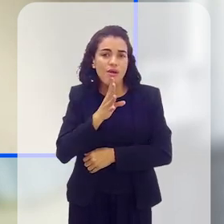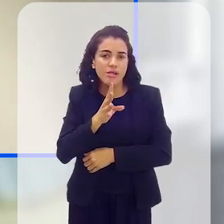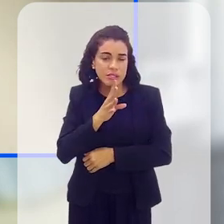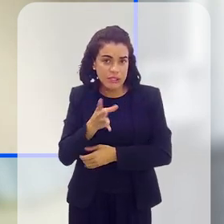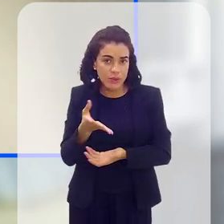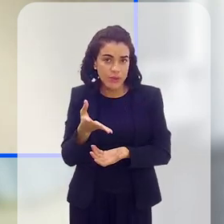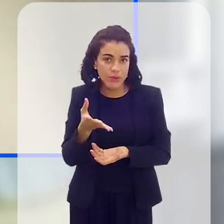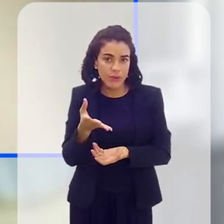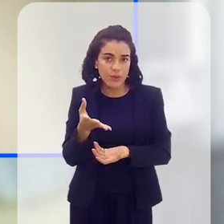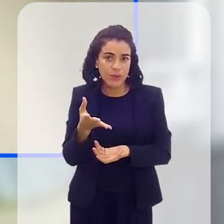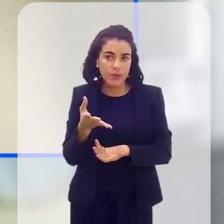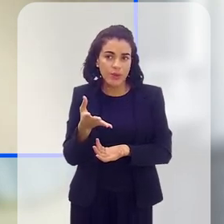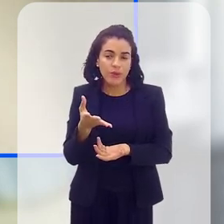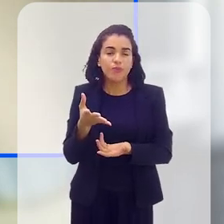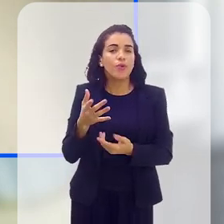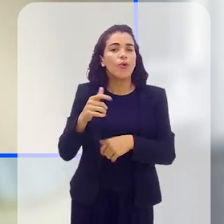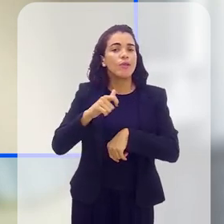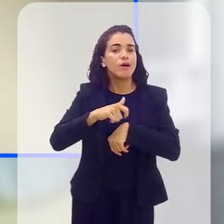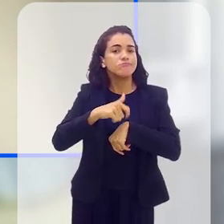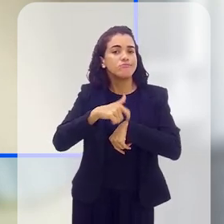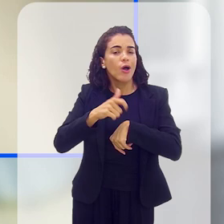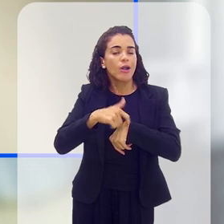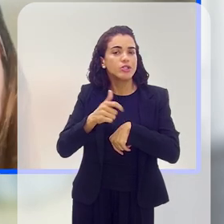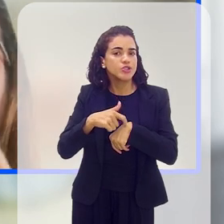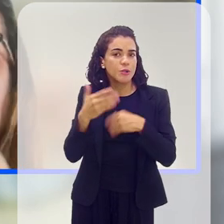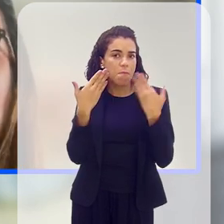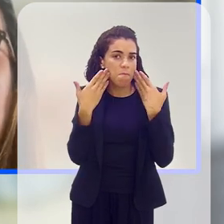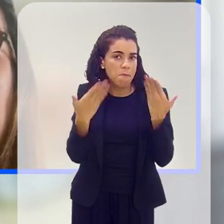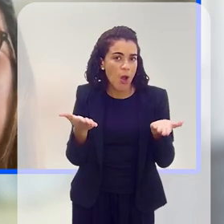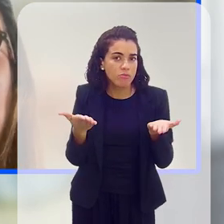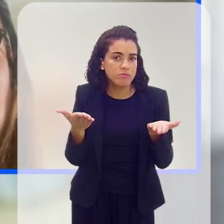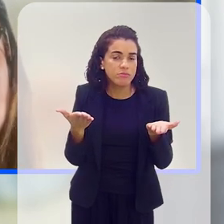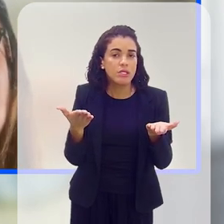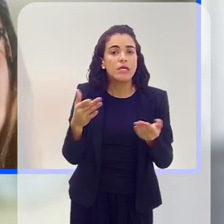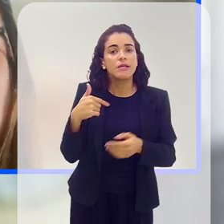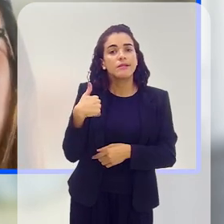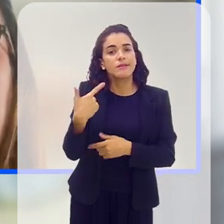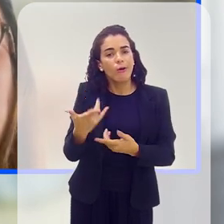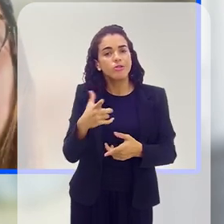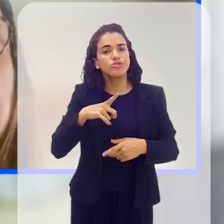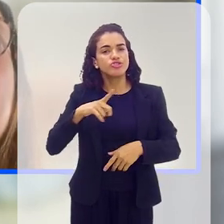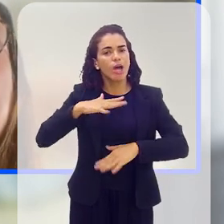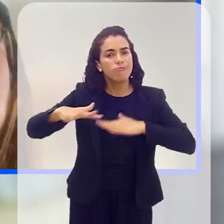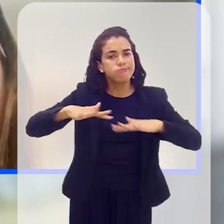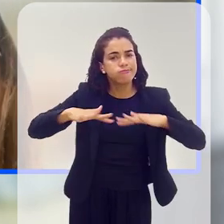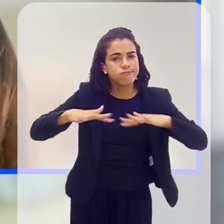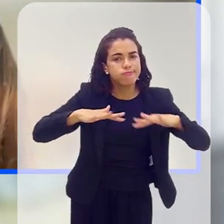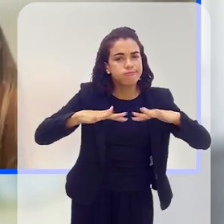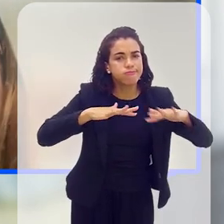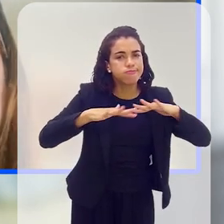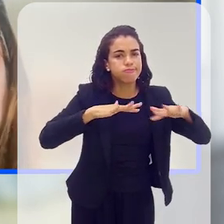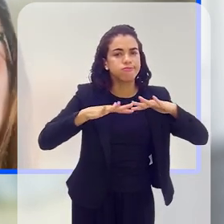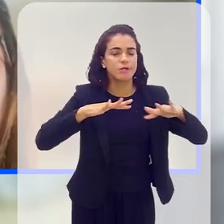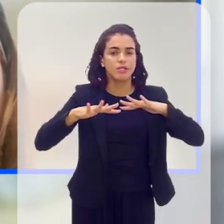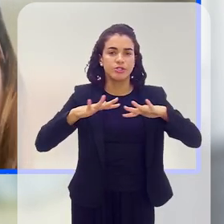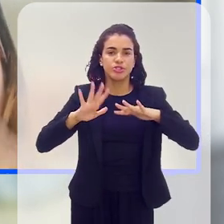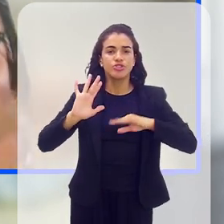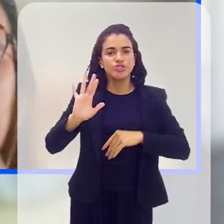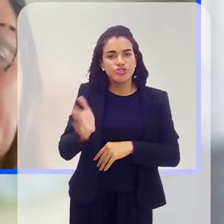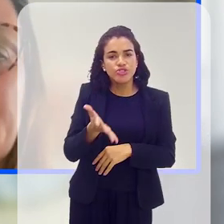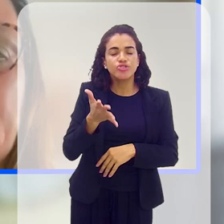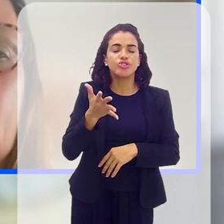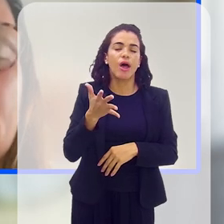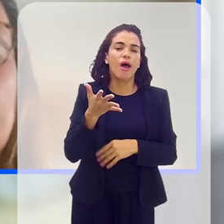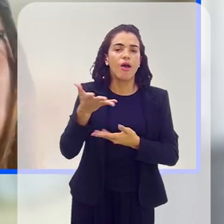conhecida quando a gente se expor. Então, esse é o movimento. A gente tem feito várias chamadas de várias